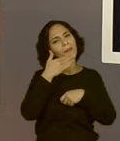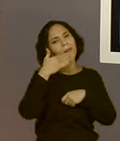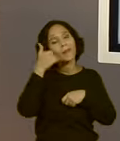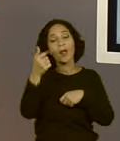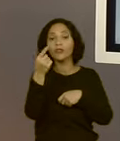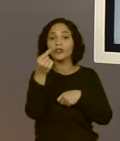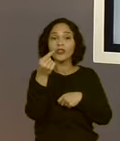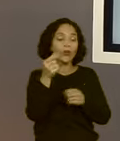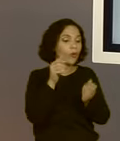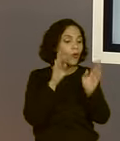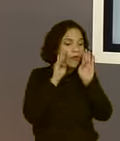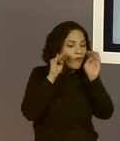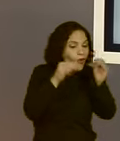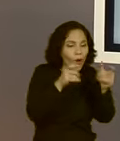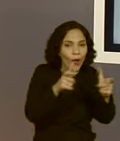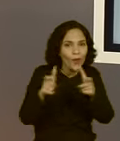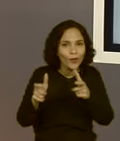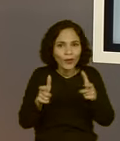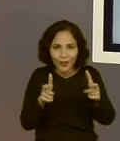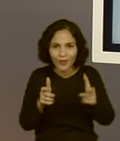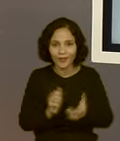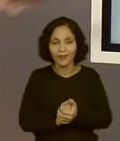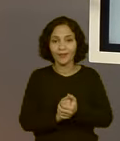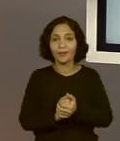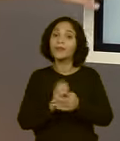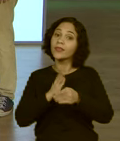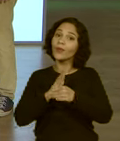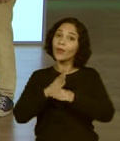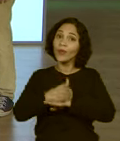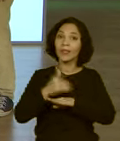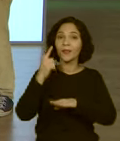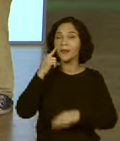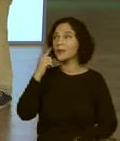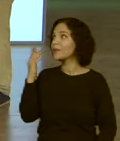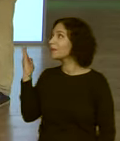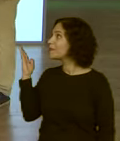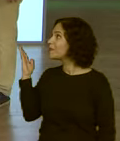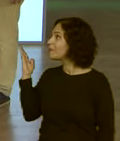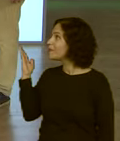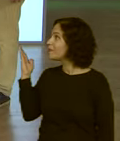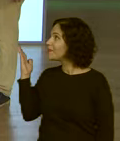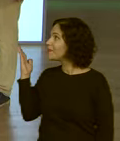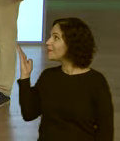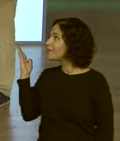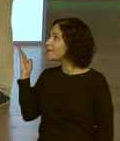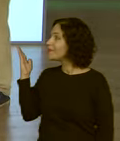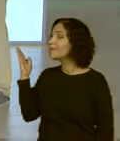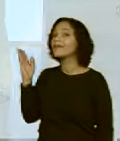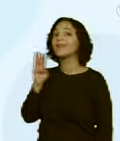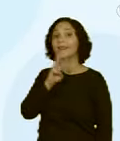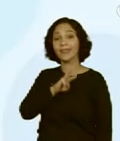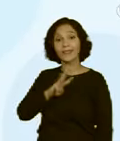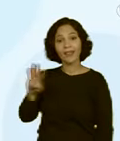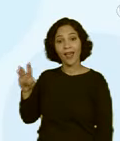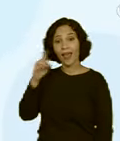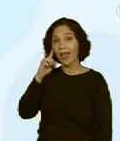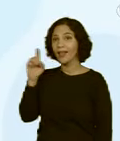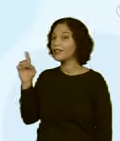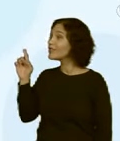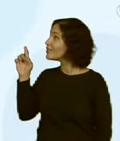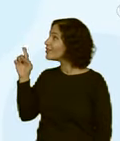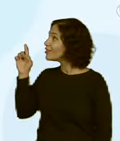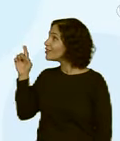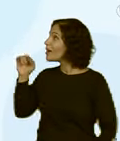para onde vai o seu dinheiro. Acesse então o meu bolsoemdia.com.br e conheça essas ferramentas para